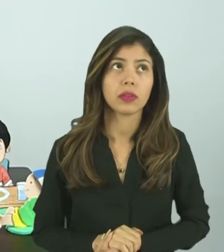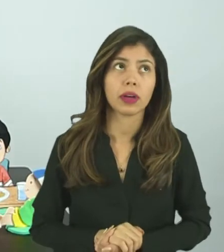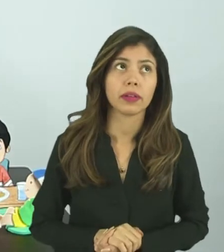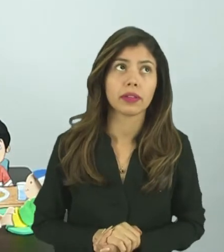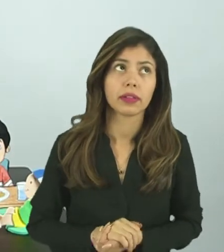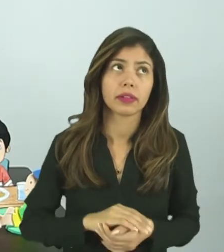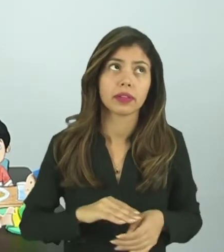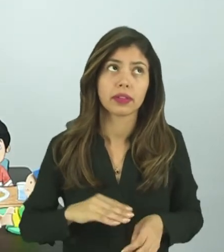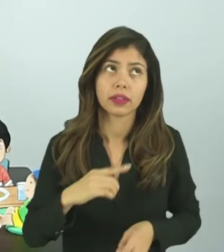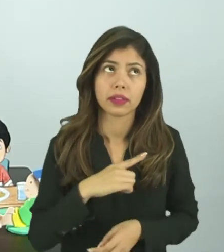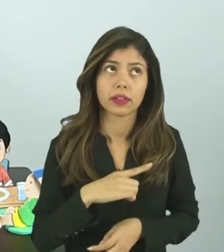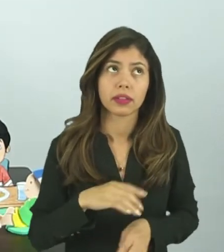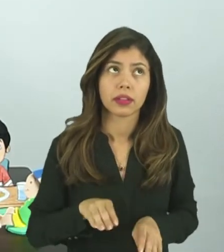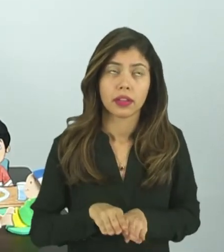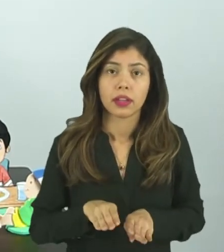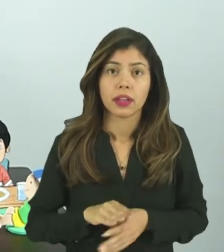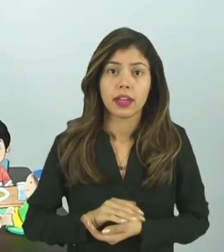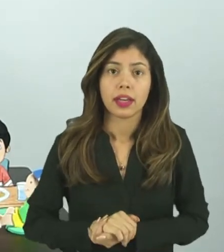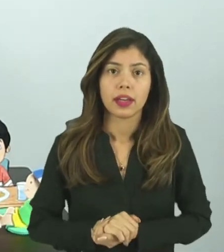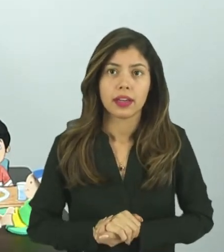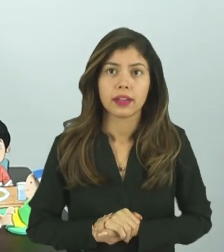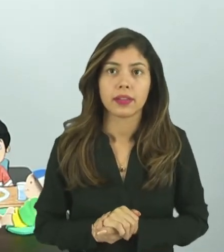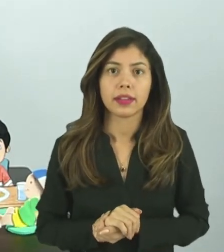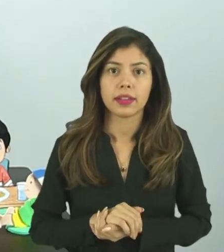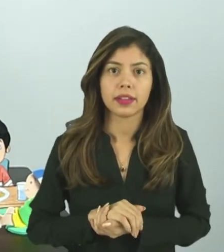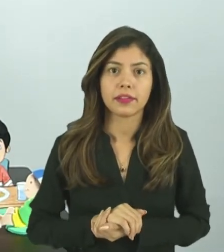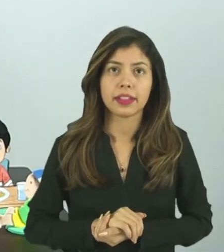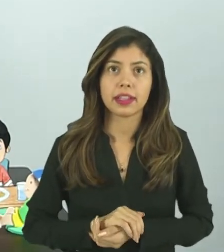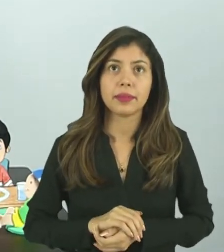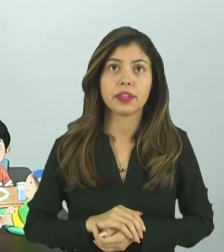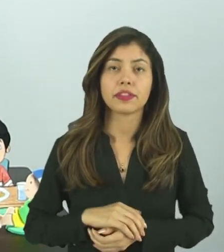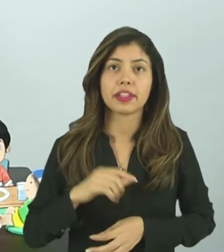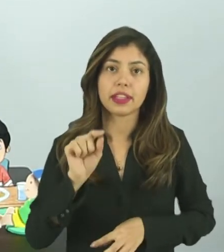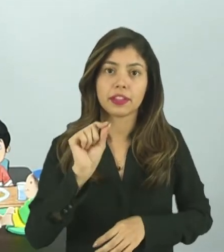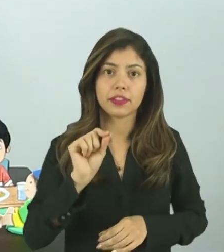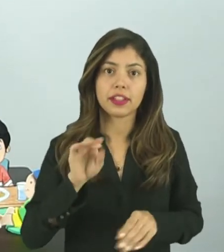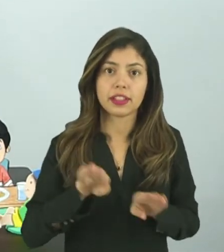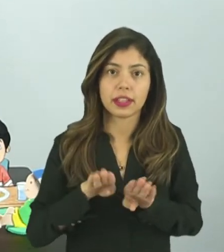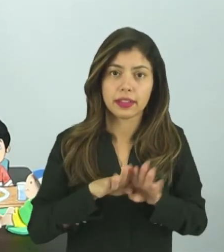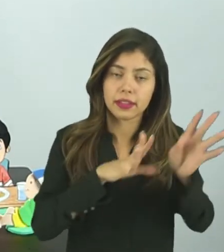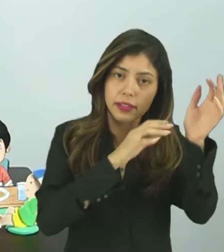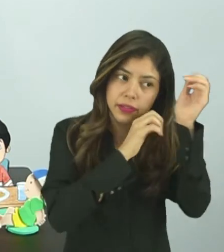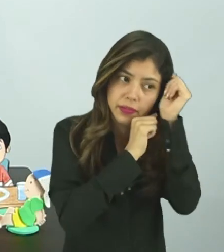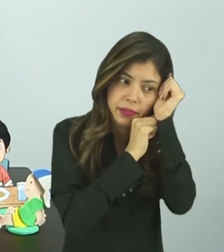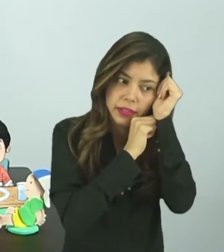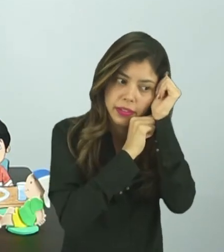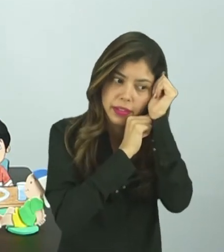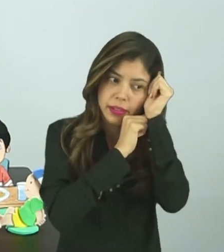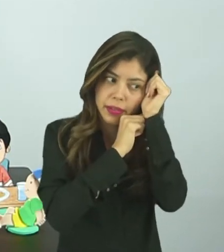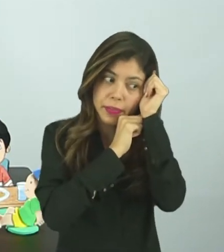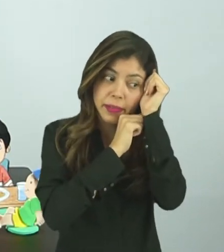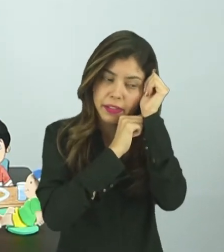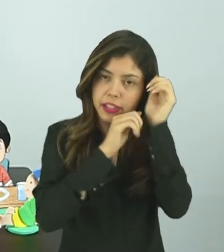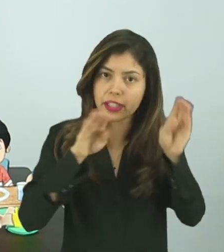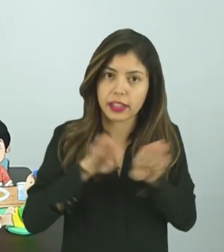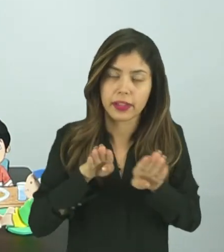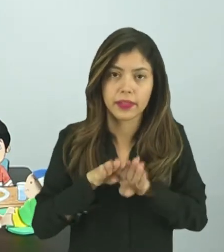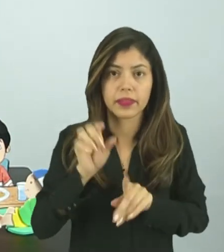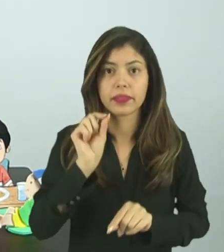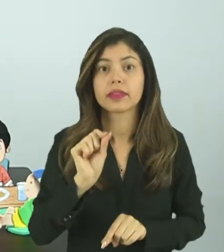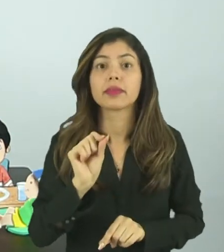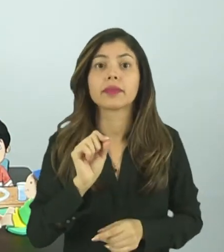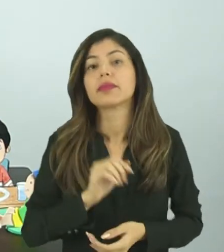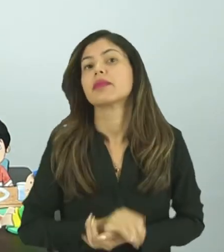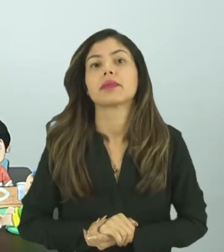esse período, que é o período da noite que ele dorme. Então, no período da noite, nós fazemos